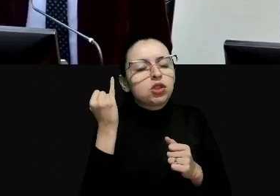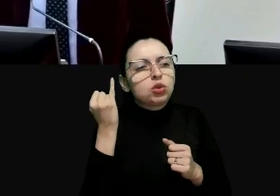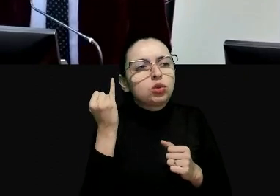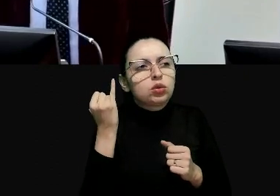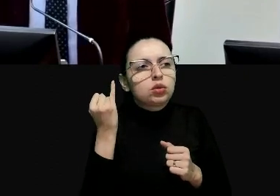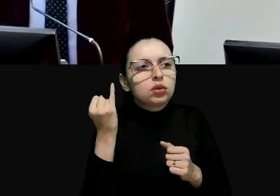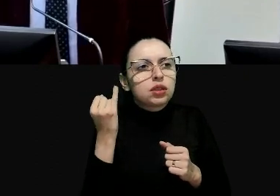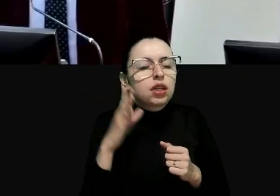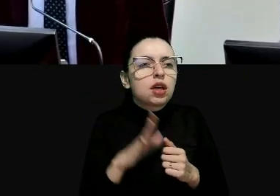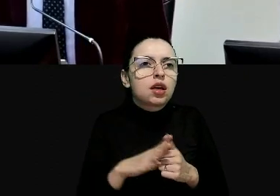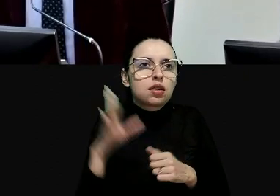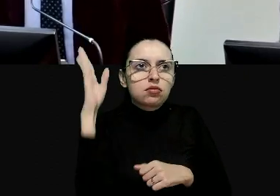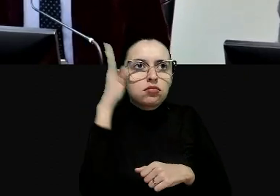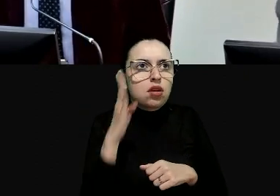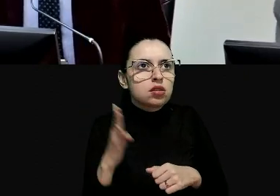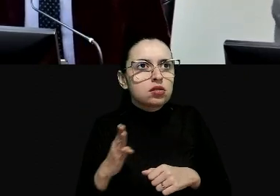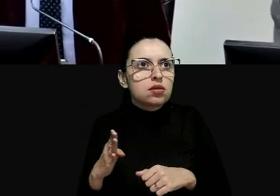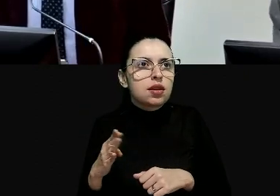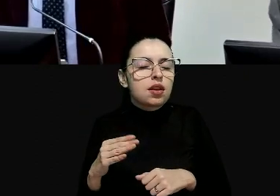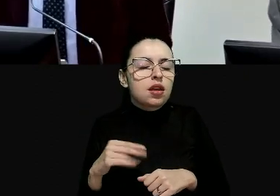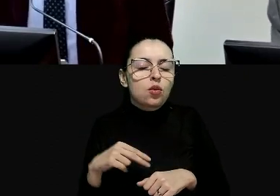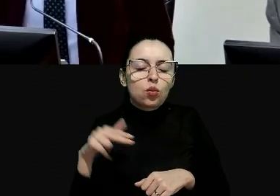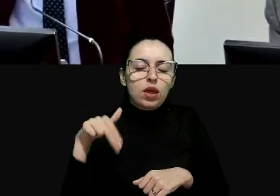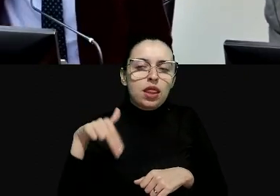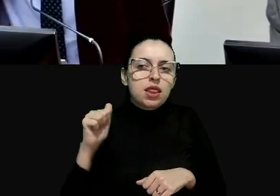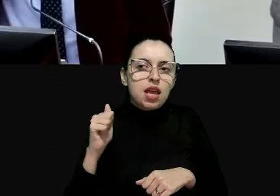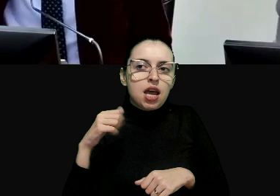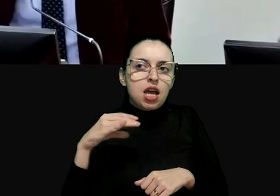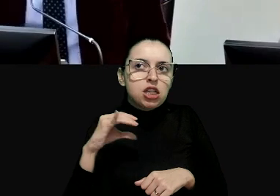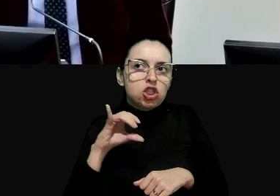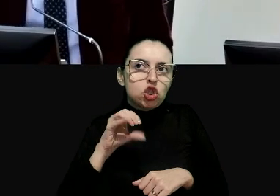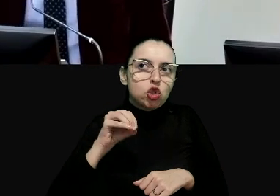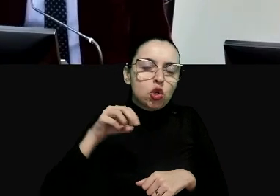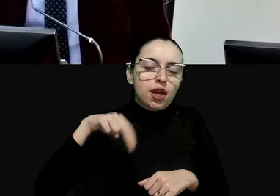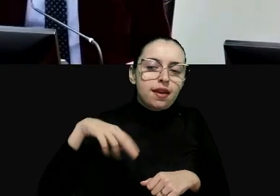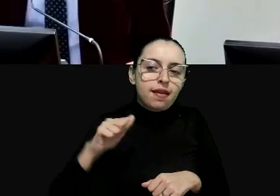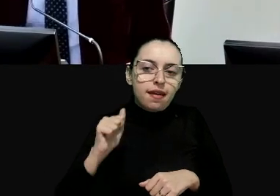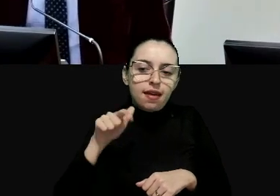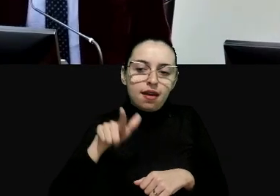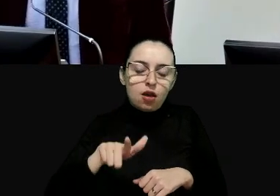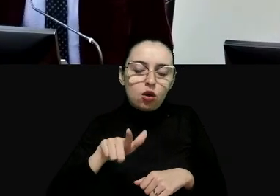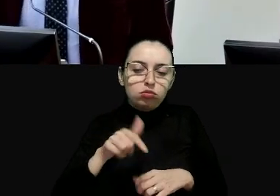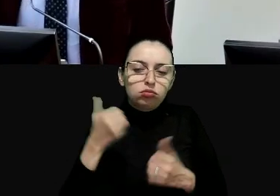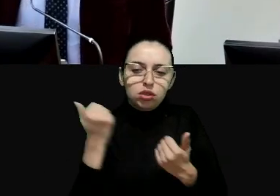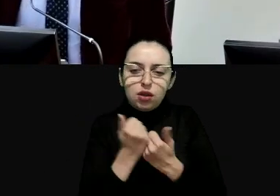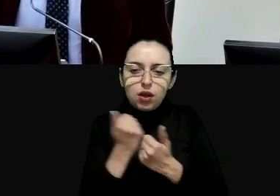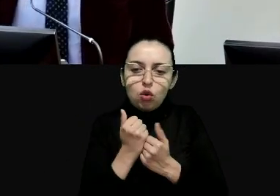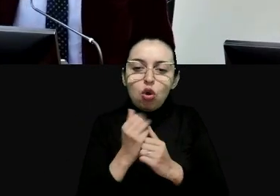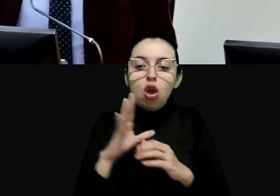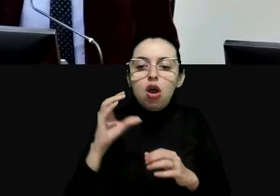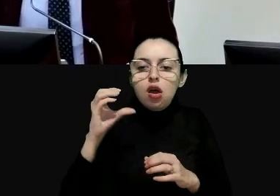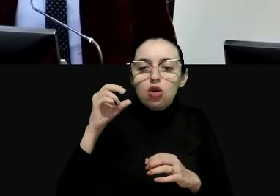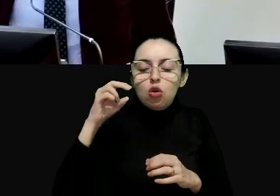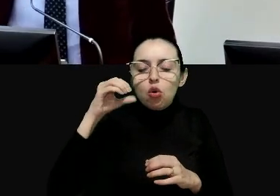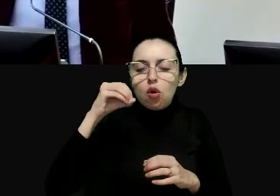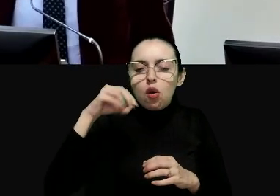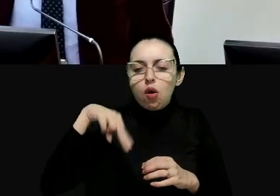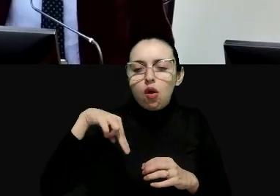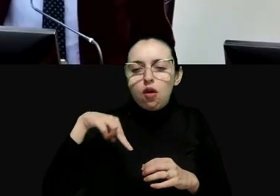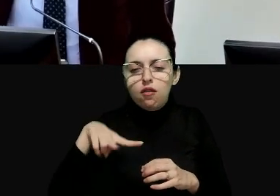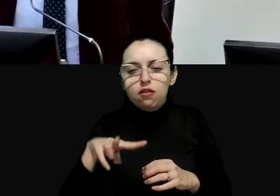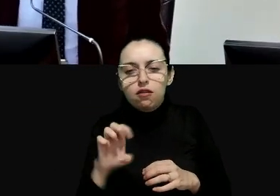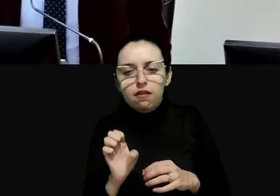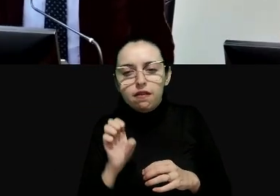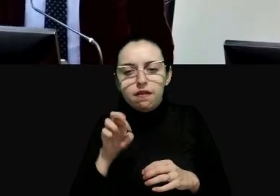que os juízes nacionales devem ler devem usar a convenção e melhor